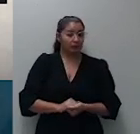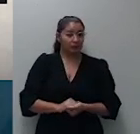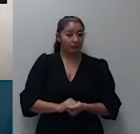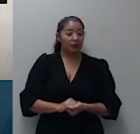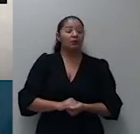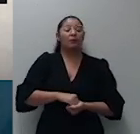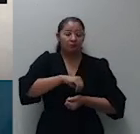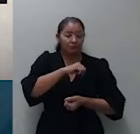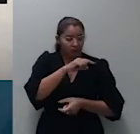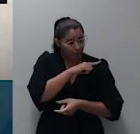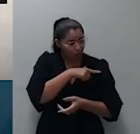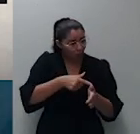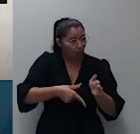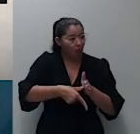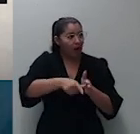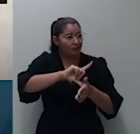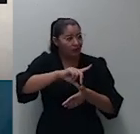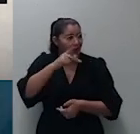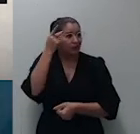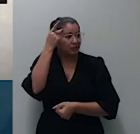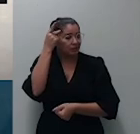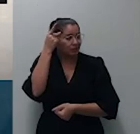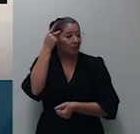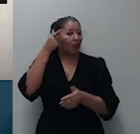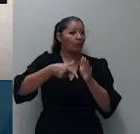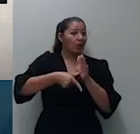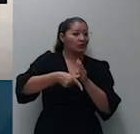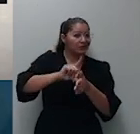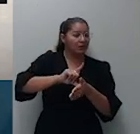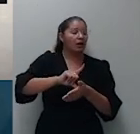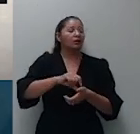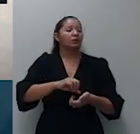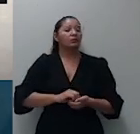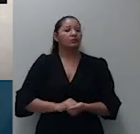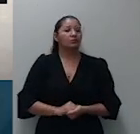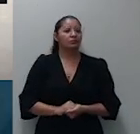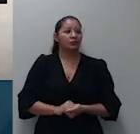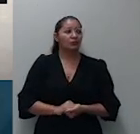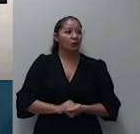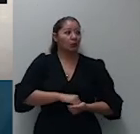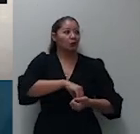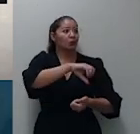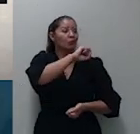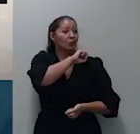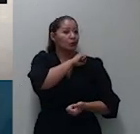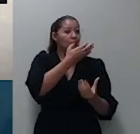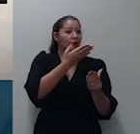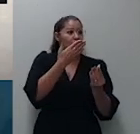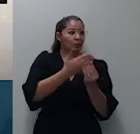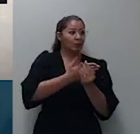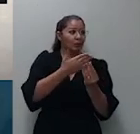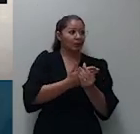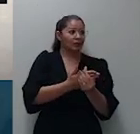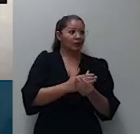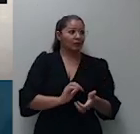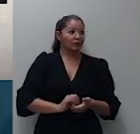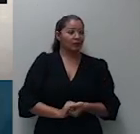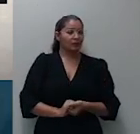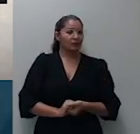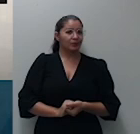Paulo 1.679.420 Mato Grosso 1.411